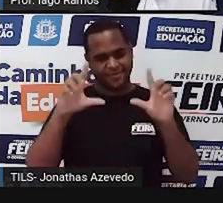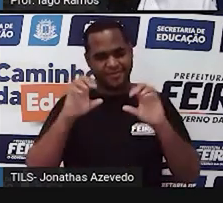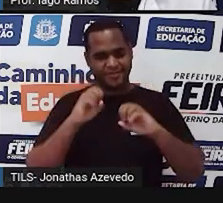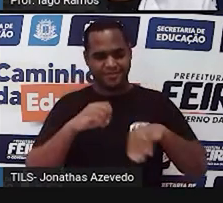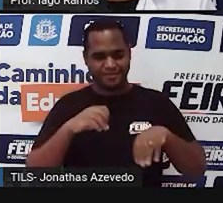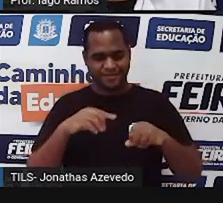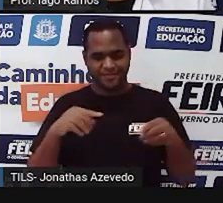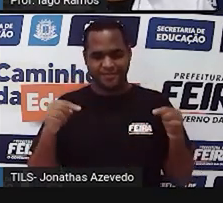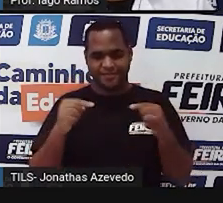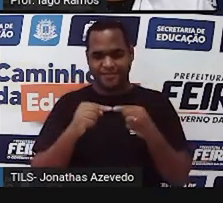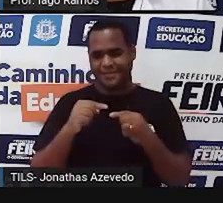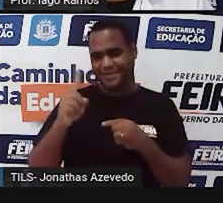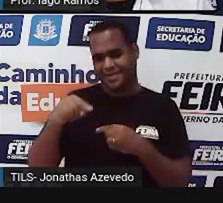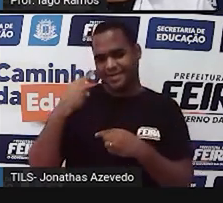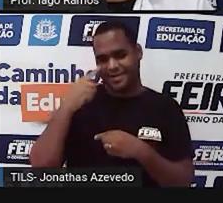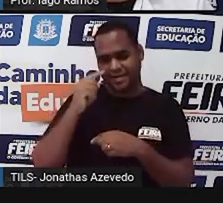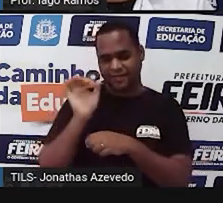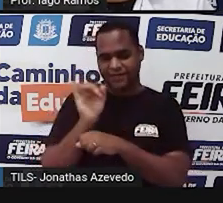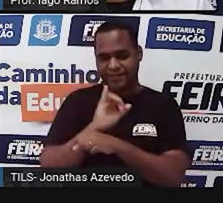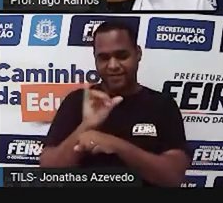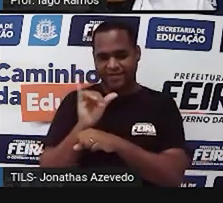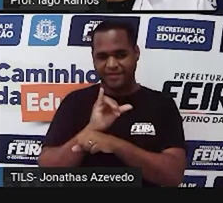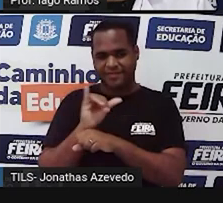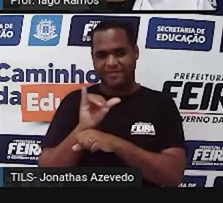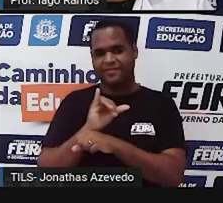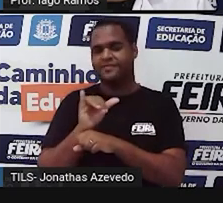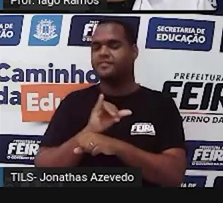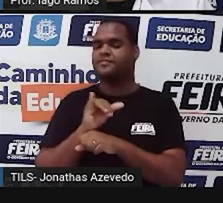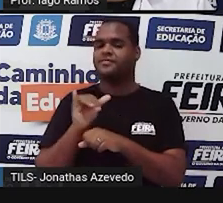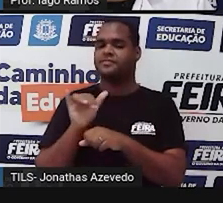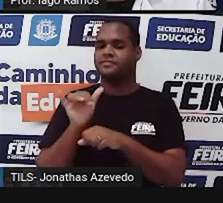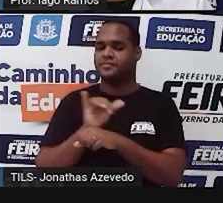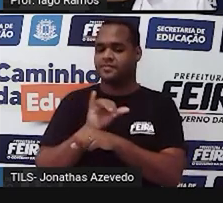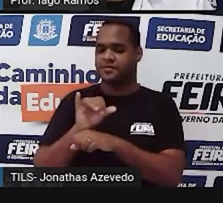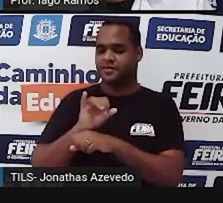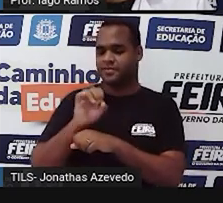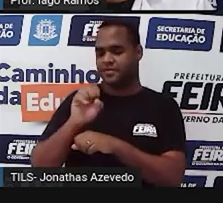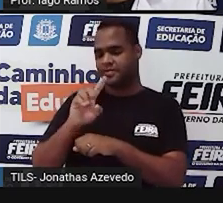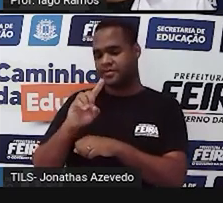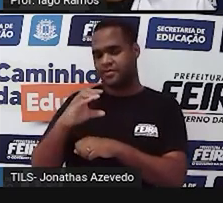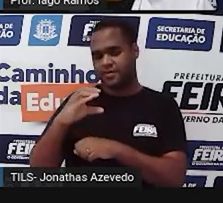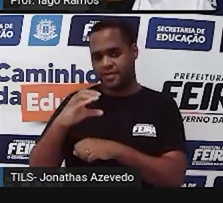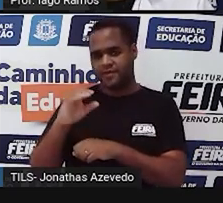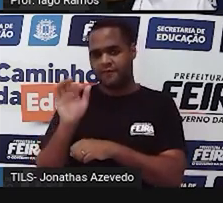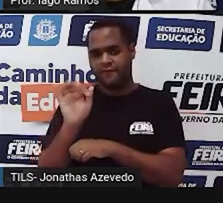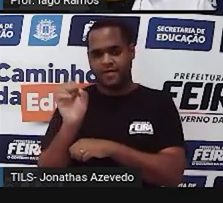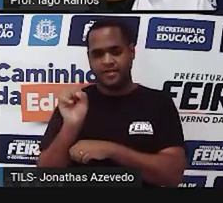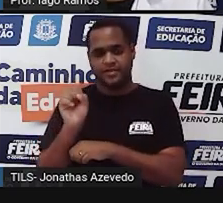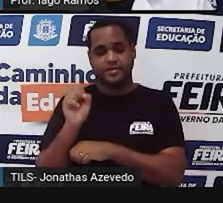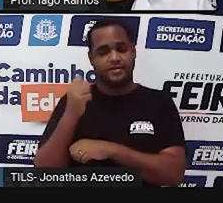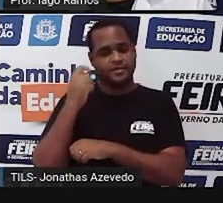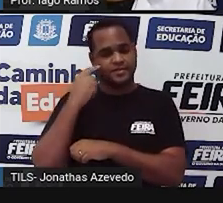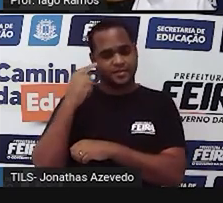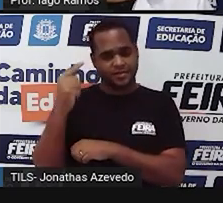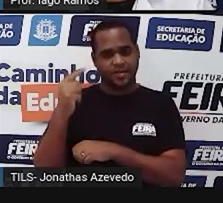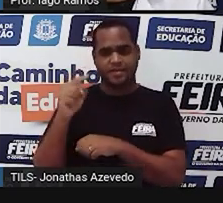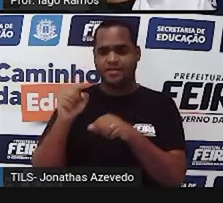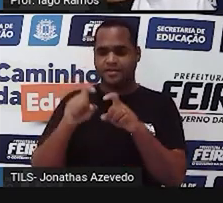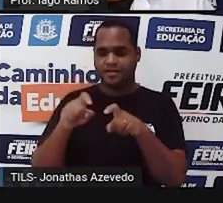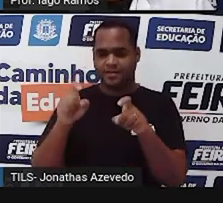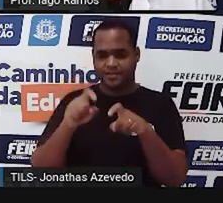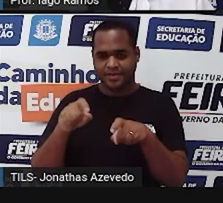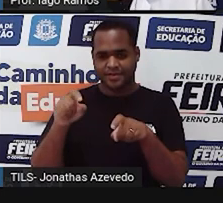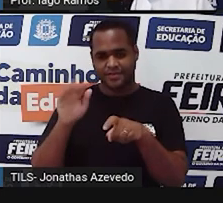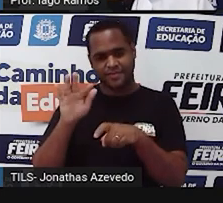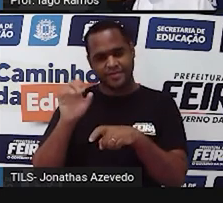que está lá no canal do YouTube da Seduc Feira de Santana. Vai no canal da Seduc Feira de Santana,